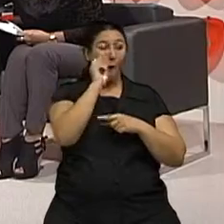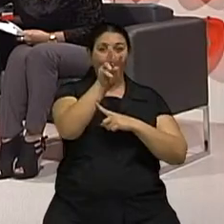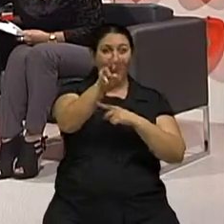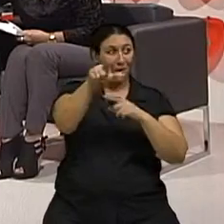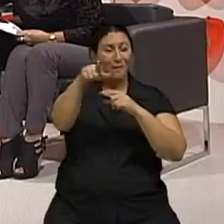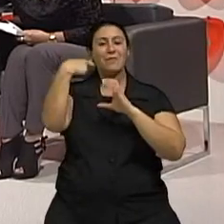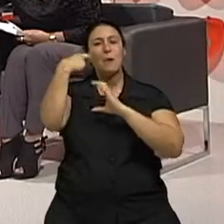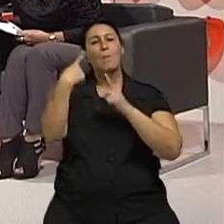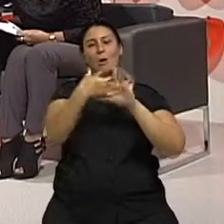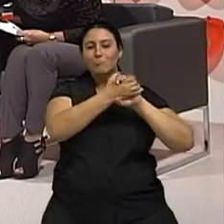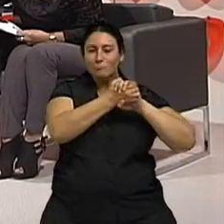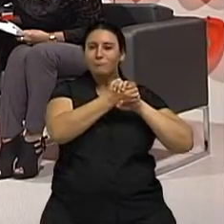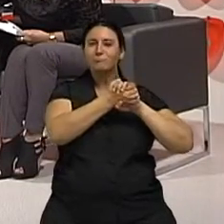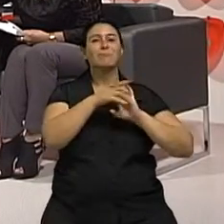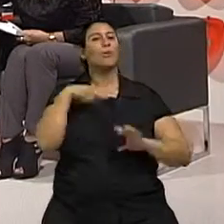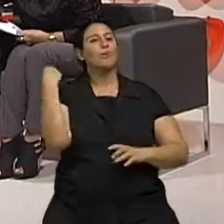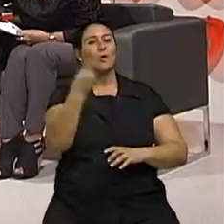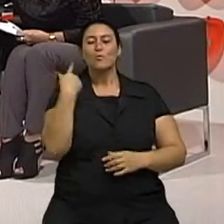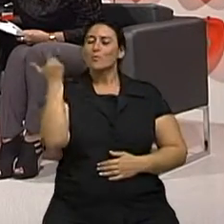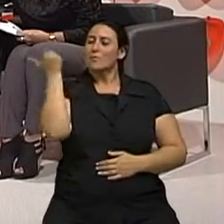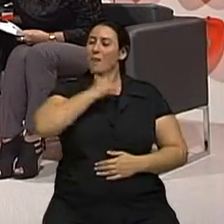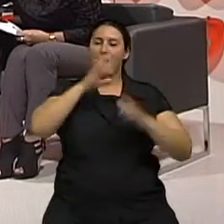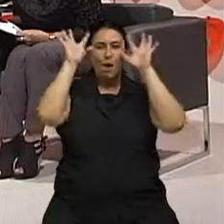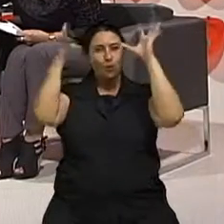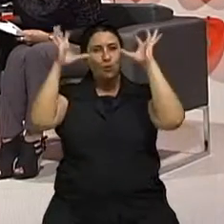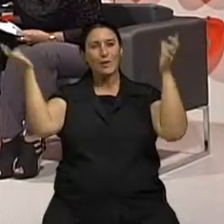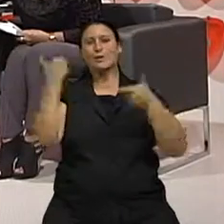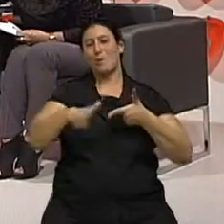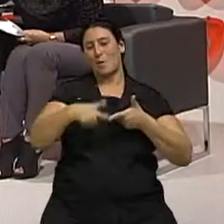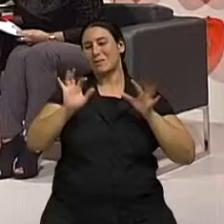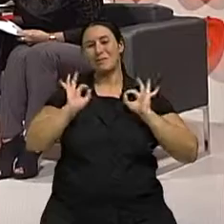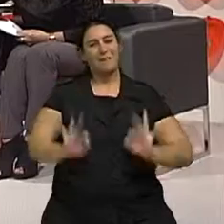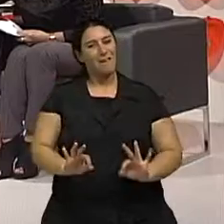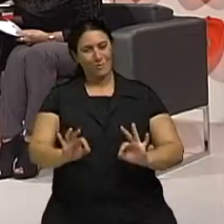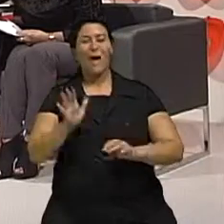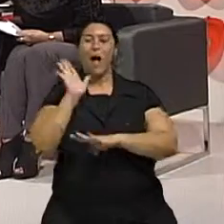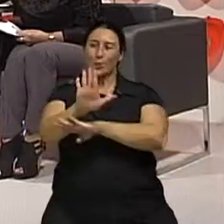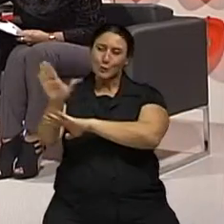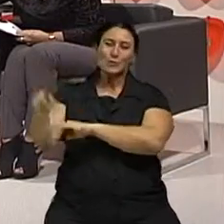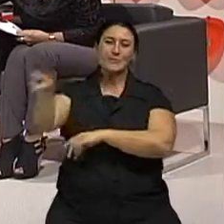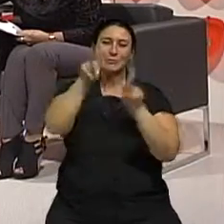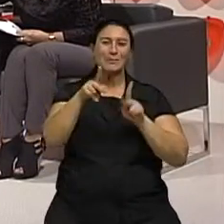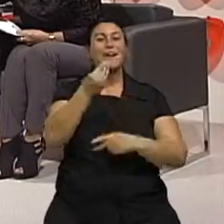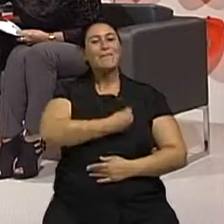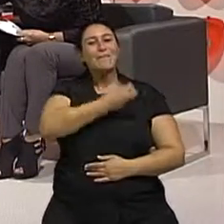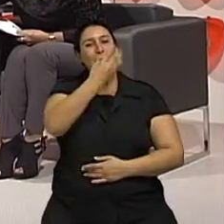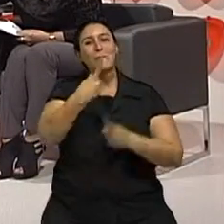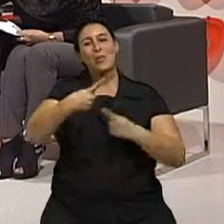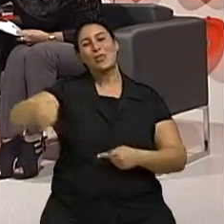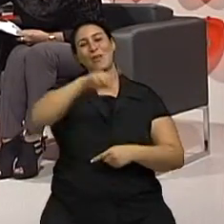lá, porque de mãos dadas, com certeza, a gente resolve melhor os conflitos. Ajuda os problemas, ajuda os outros. Então, viva bem, porque a